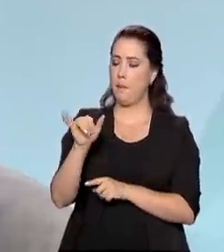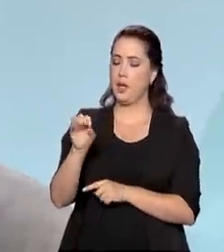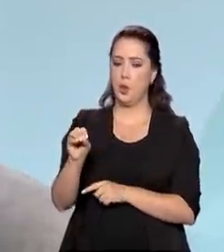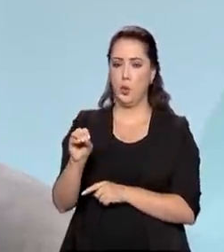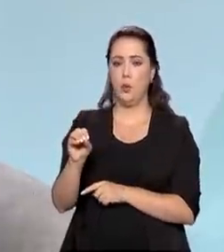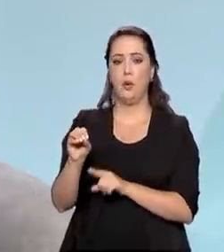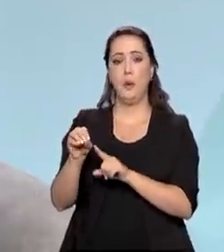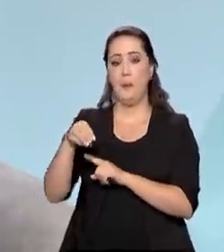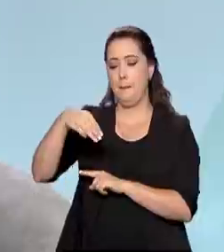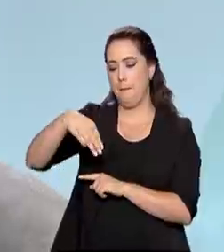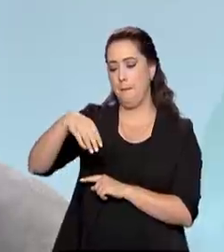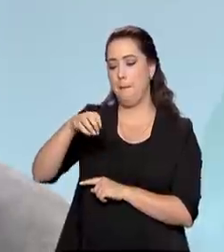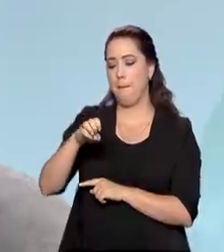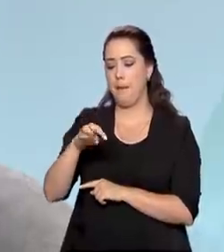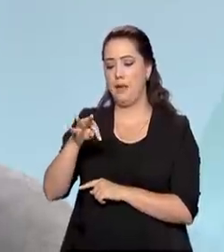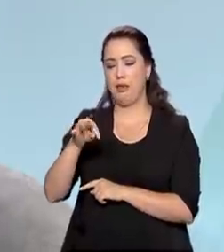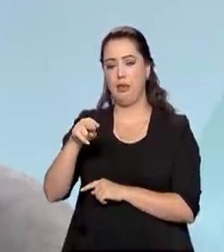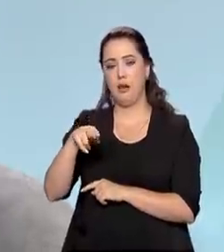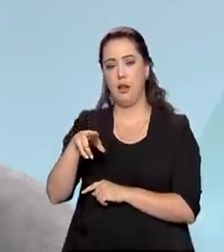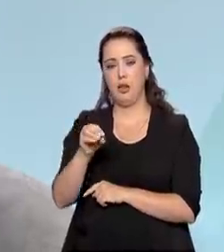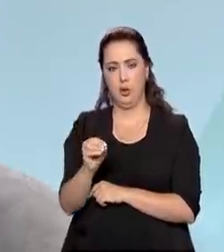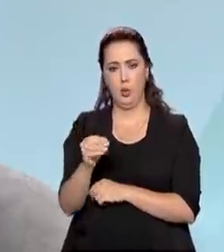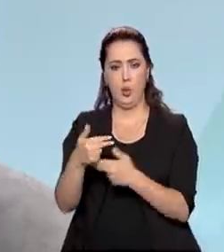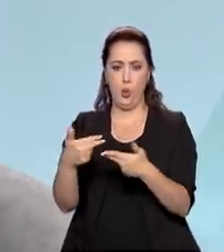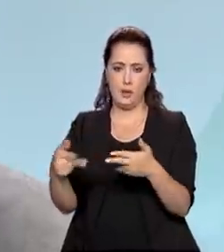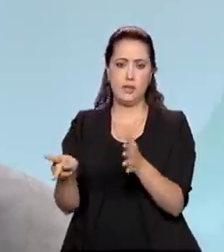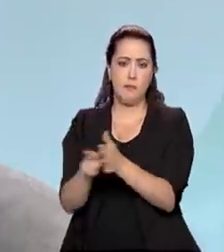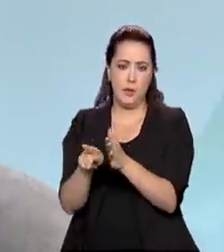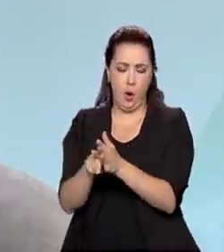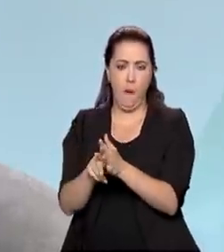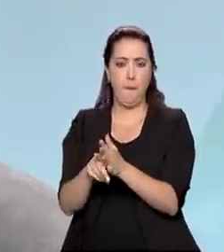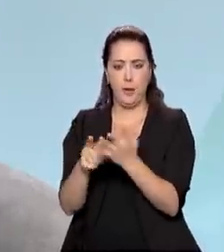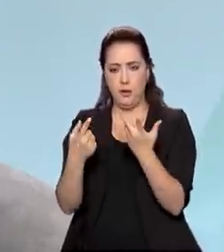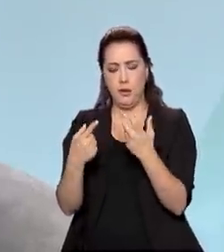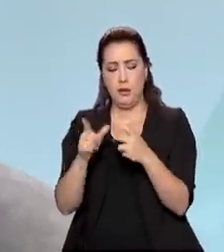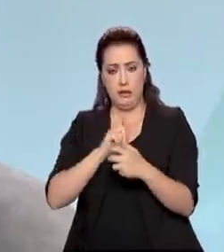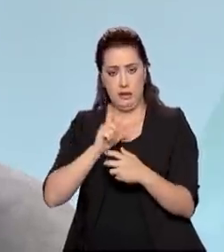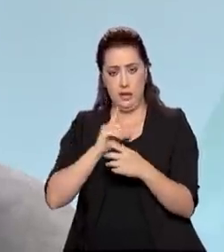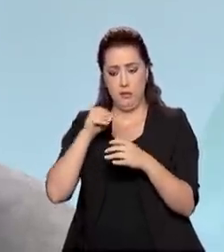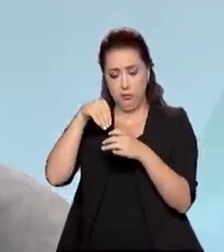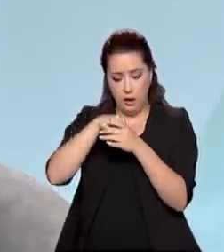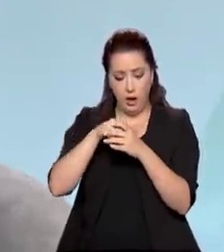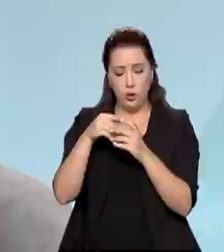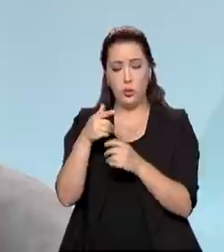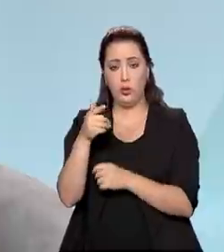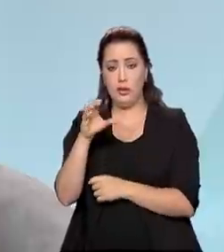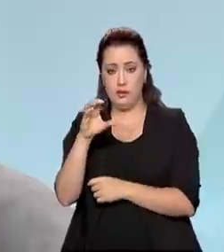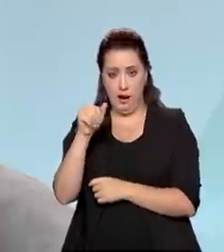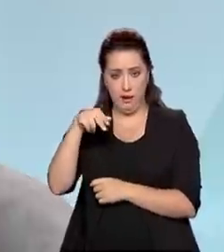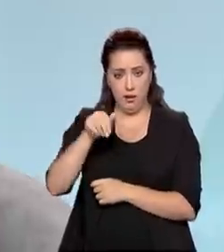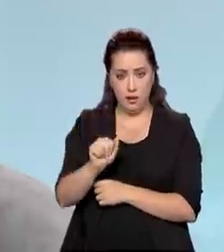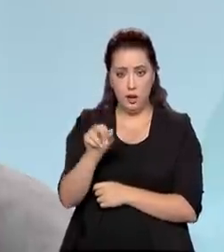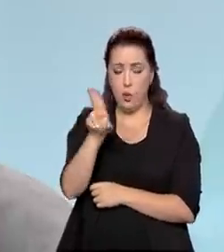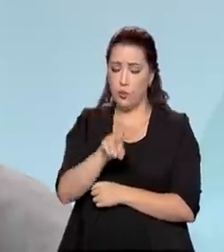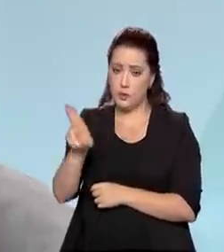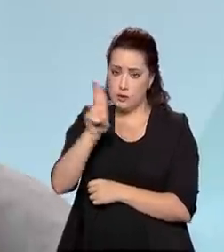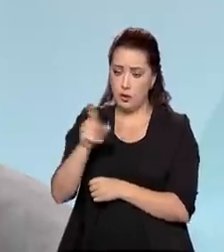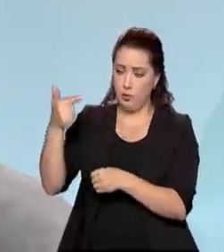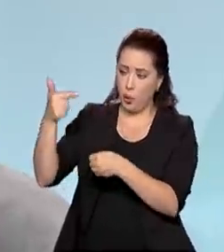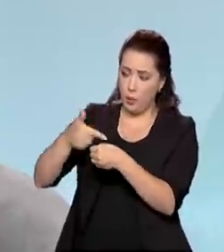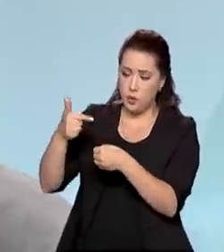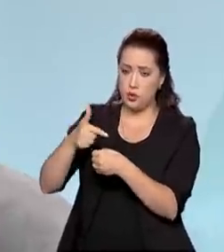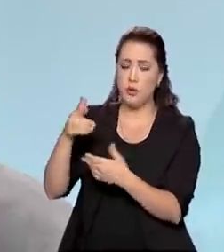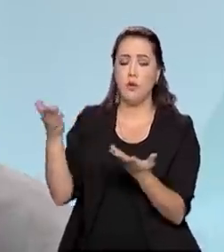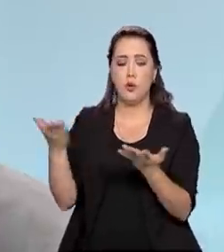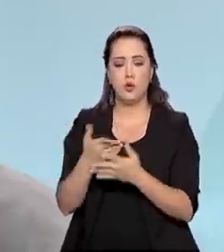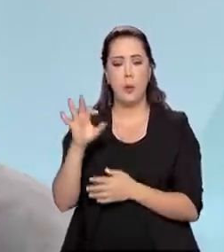vinhaça, que também são resíduos lá da cana, para utilização como biogás e biocombustível. Que poderia ser...